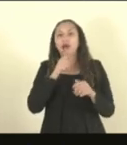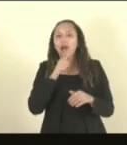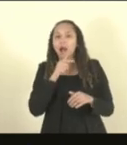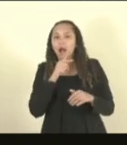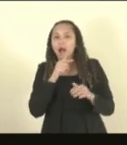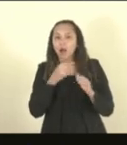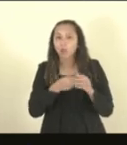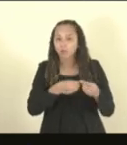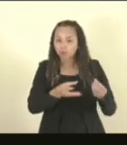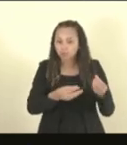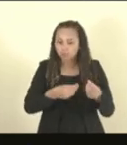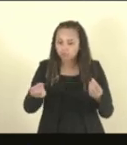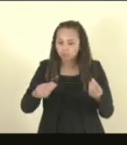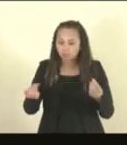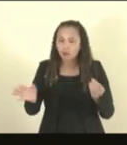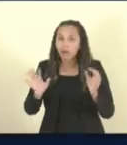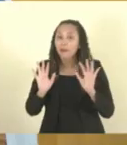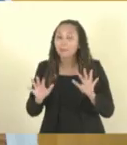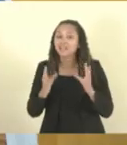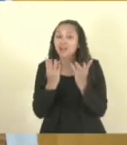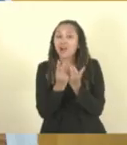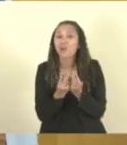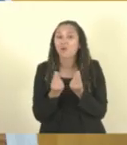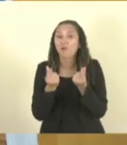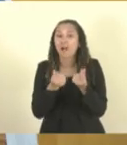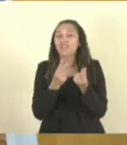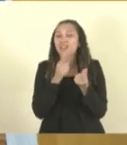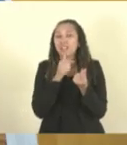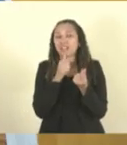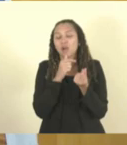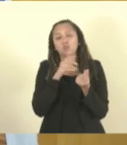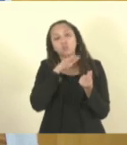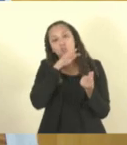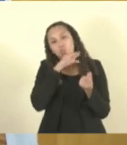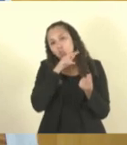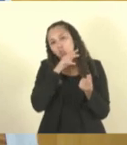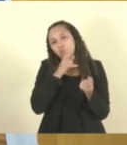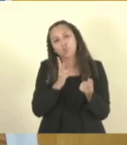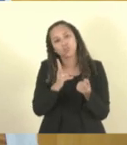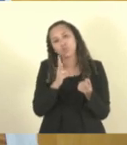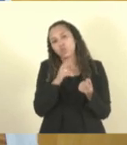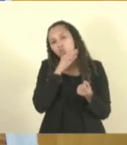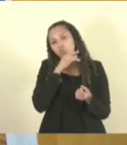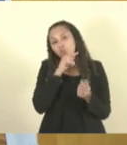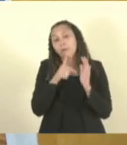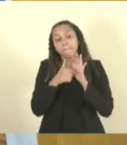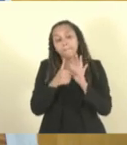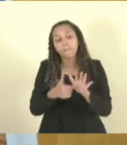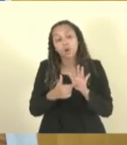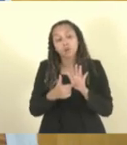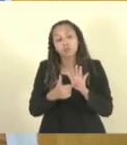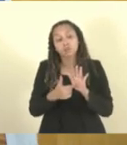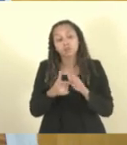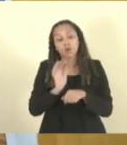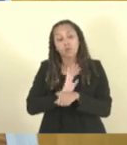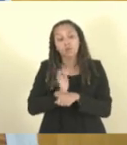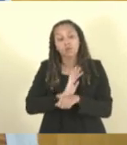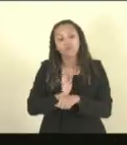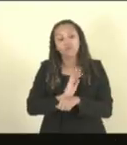Pequiá. Contudo, a qualidade da água continua a mesma. Por favor, coloque o vídeo aí.